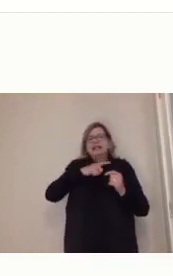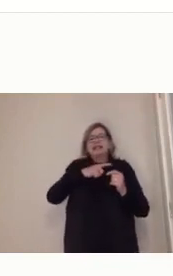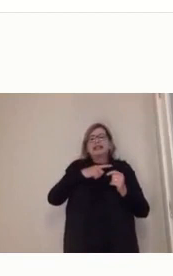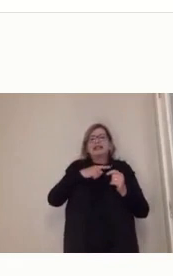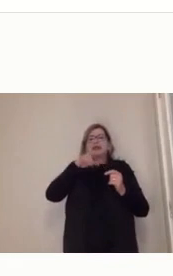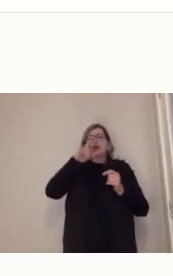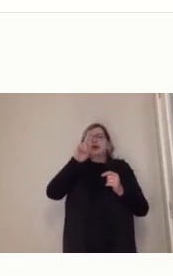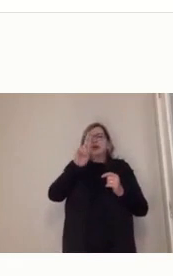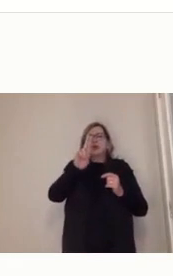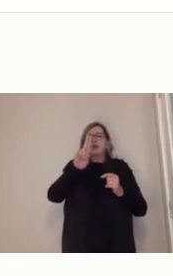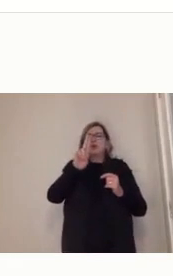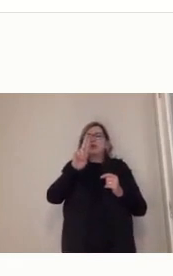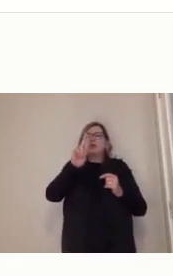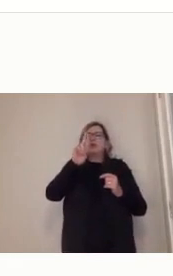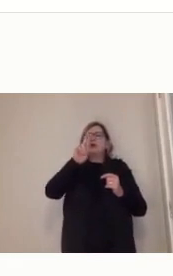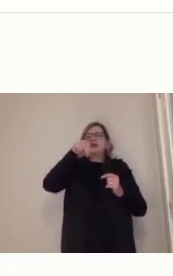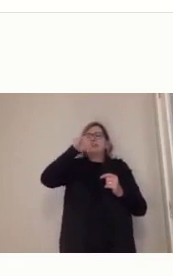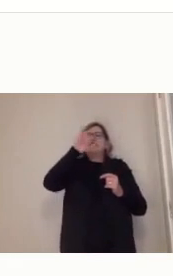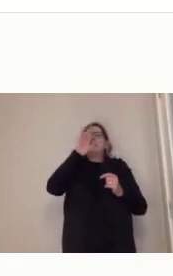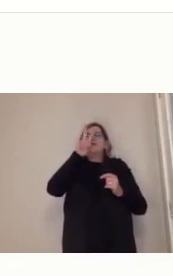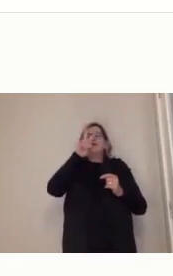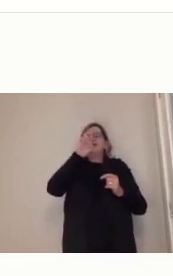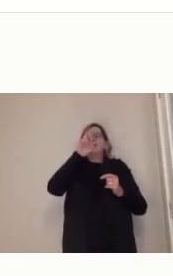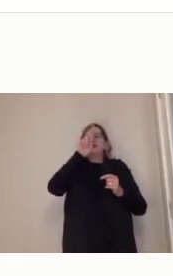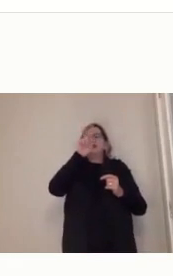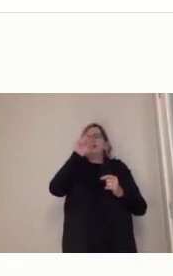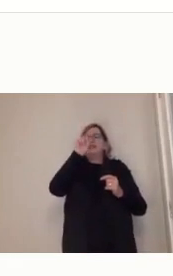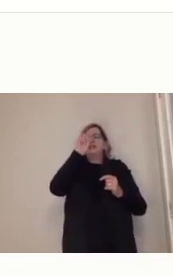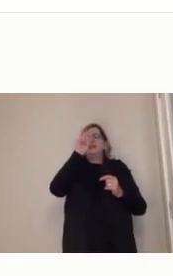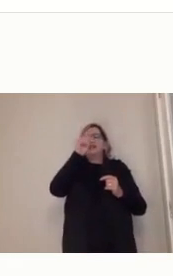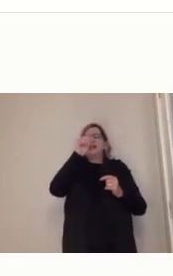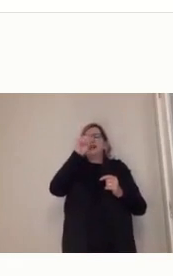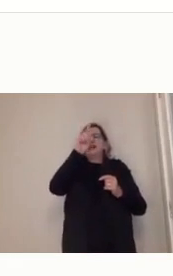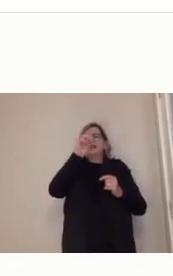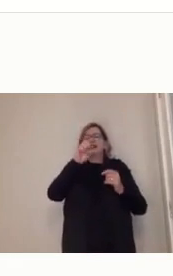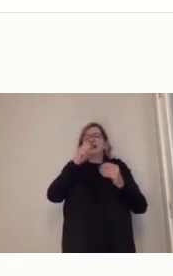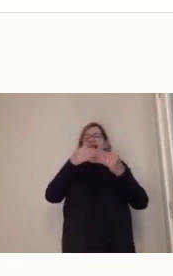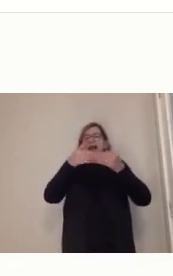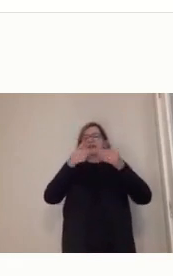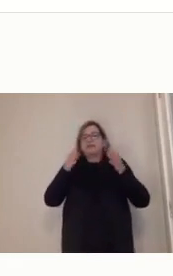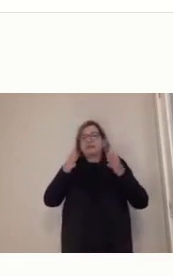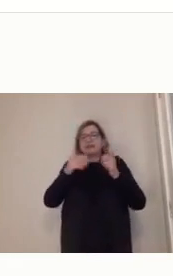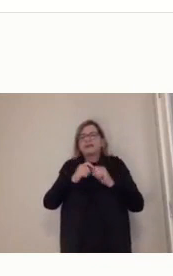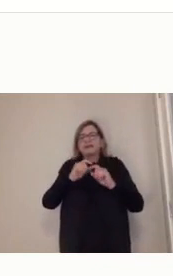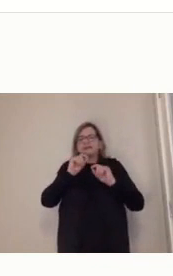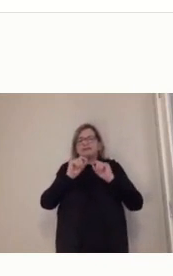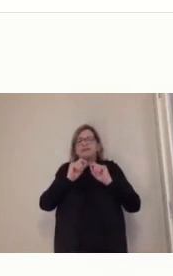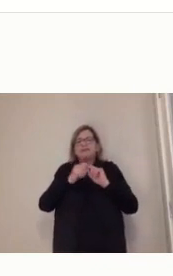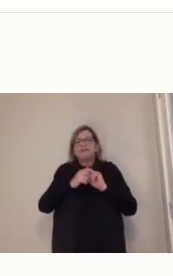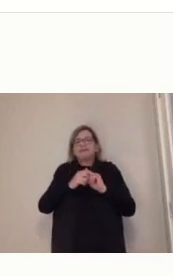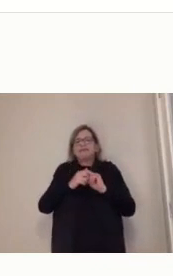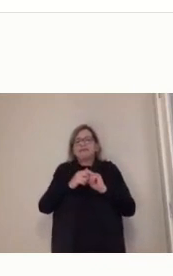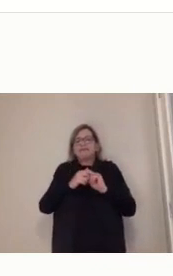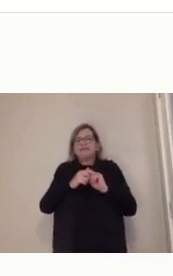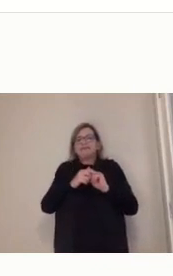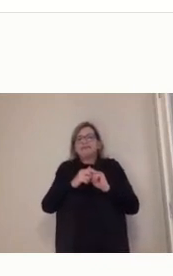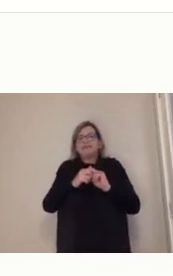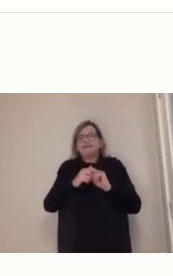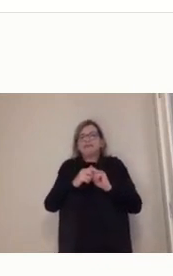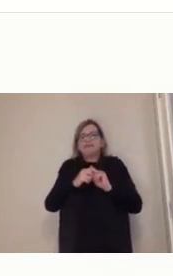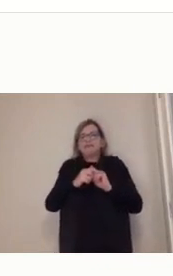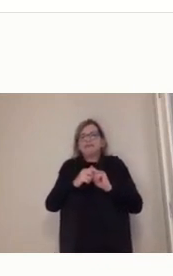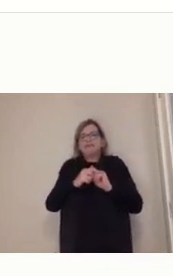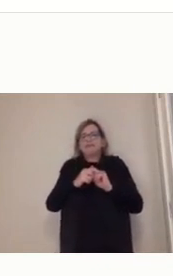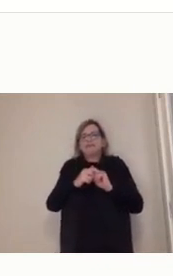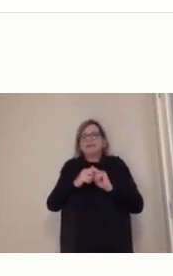Também o Felipe está dizendo que se ele não está enganado, as atividades por correspondência também se iniciaram lá, o EJA trabalhou muito,